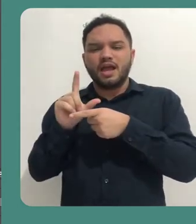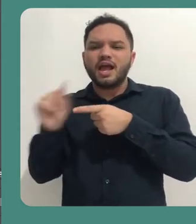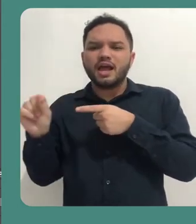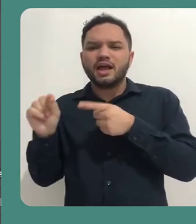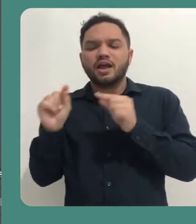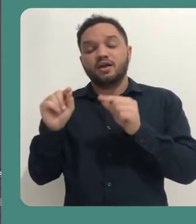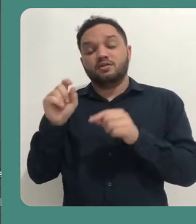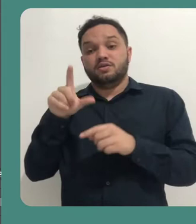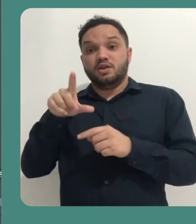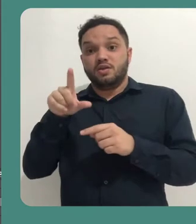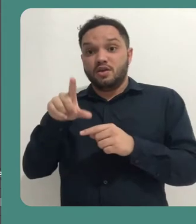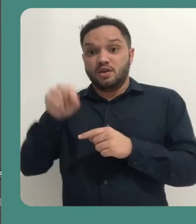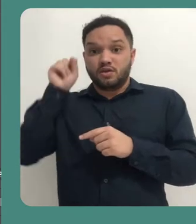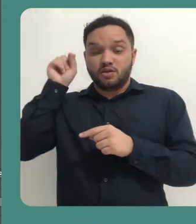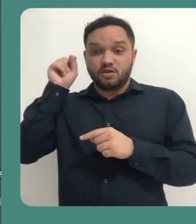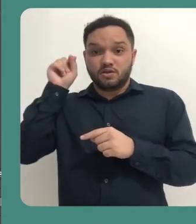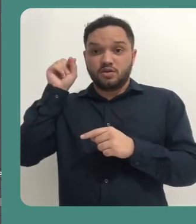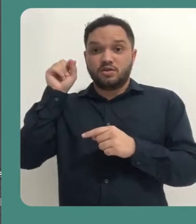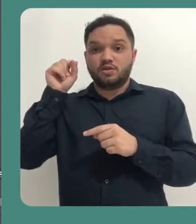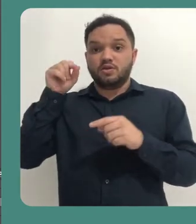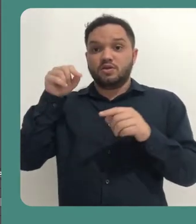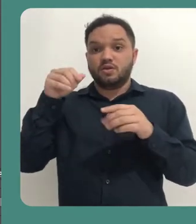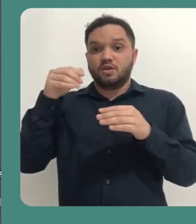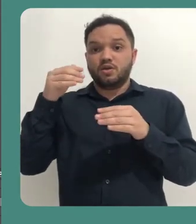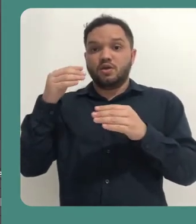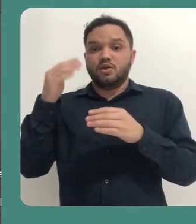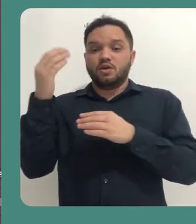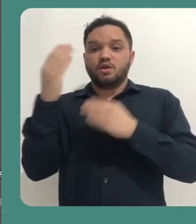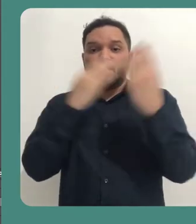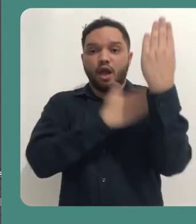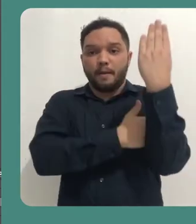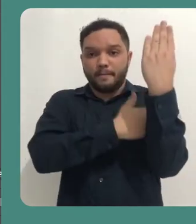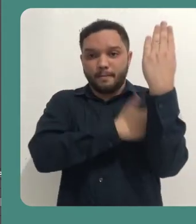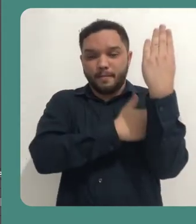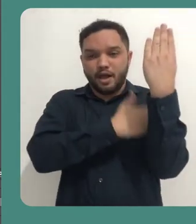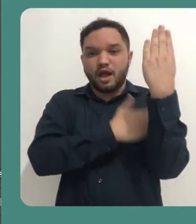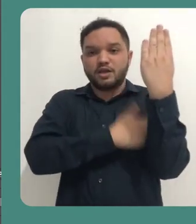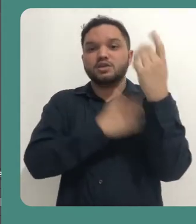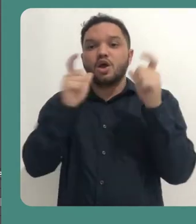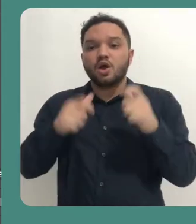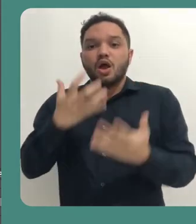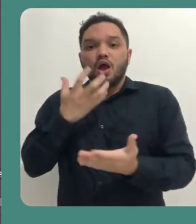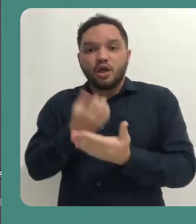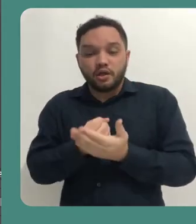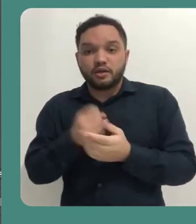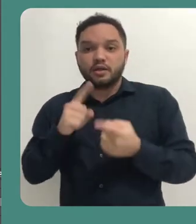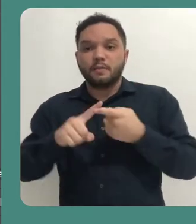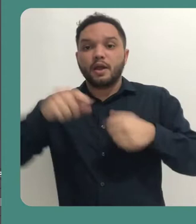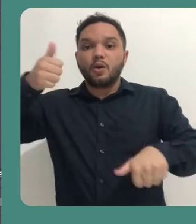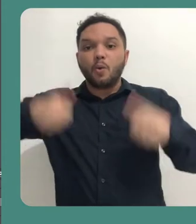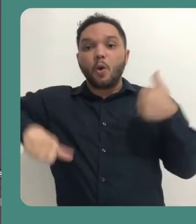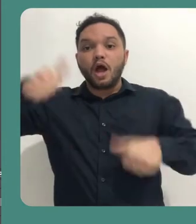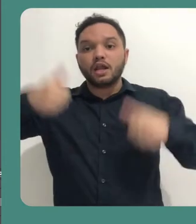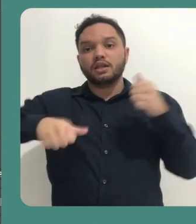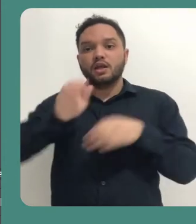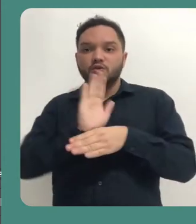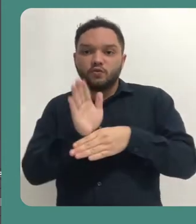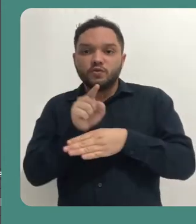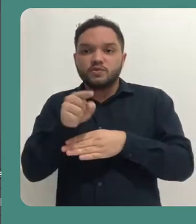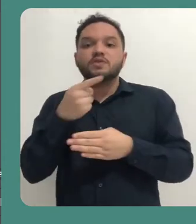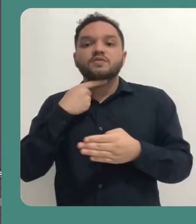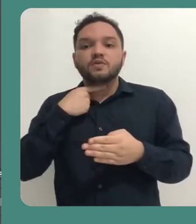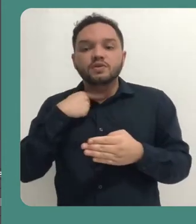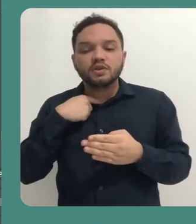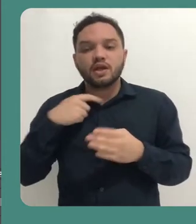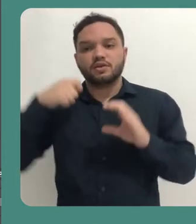saída, onde você vai selecionar a pasta de destino dos seus vídeos, assim como a qualidade do arquivo de